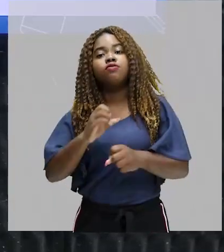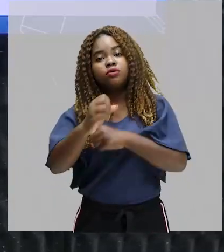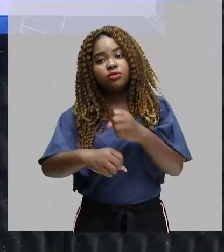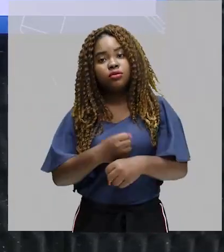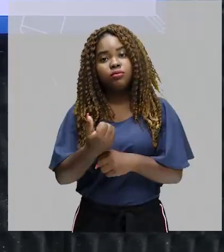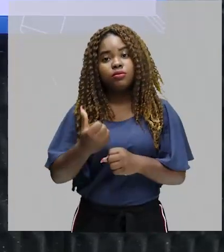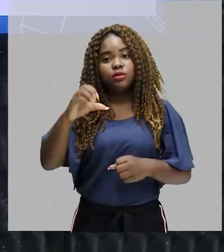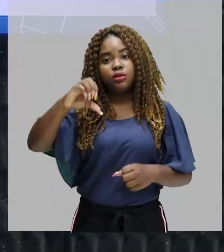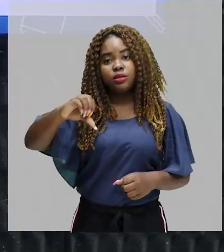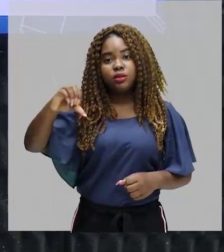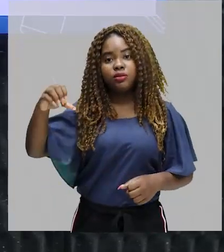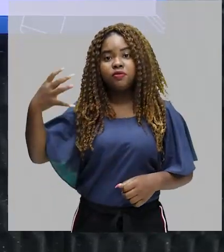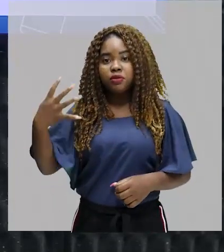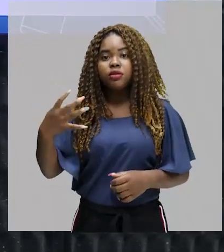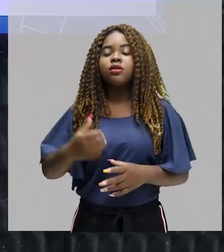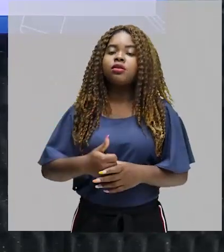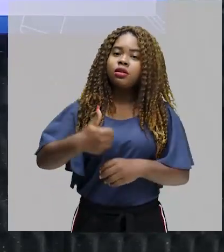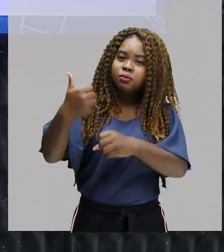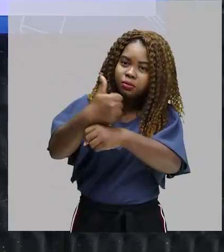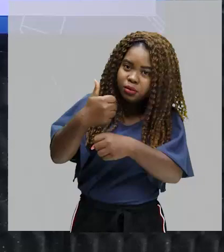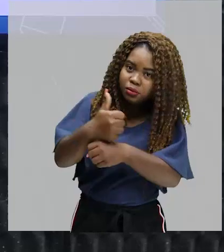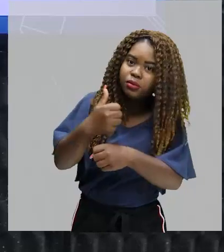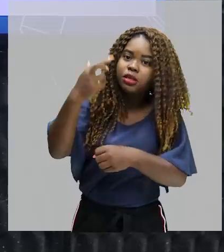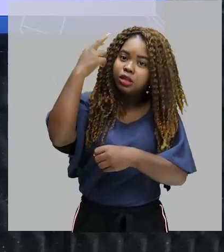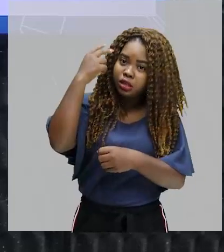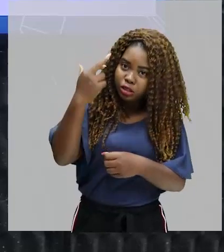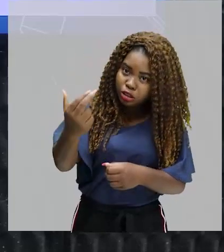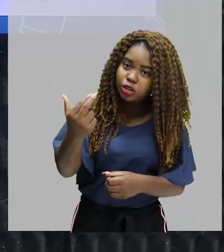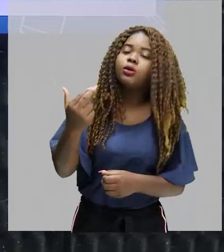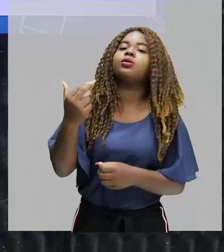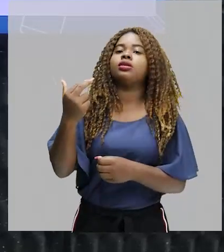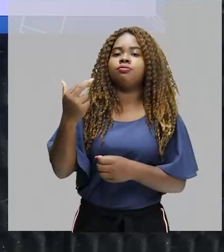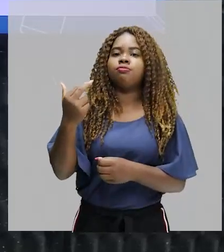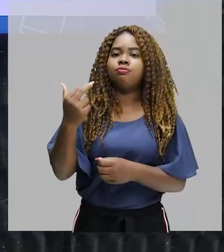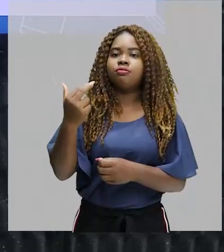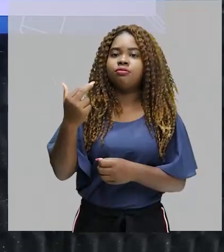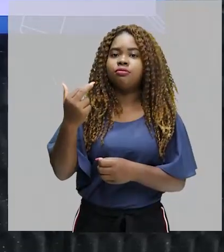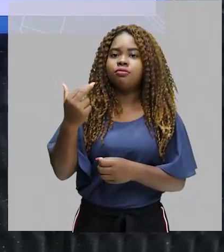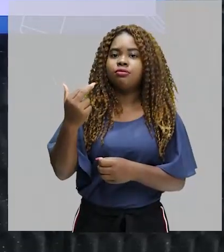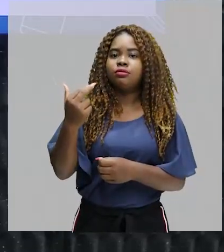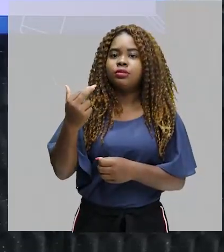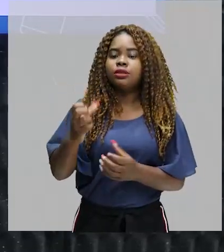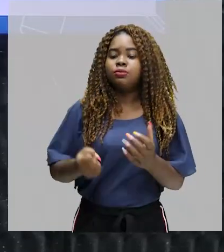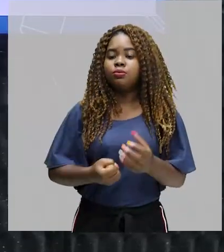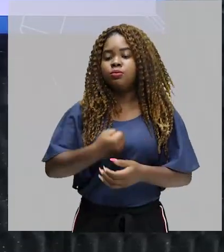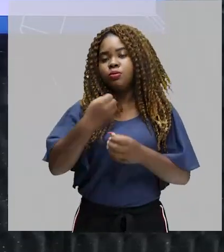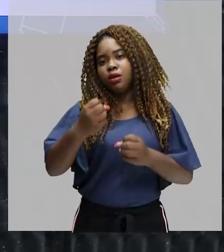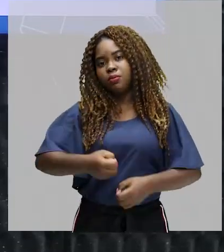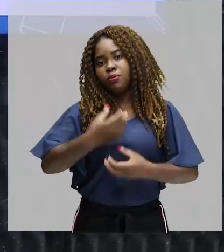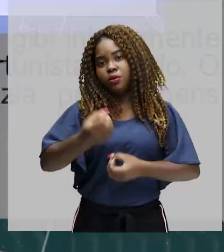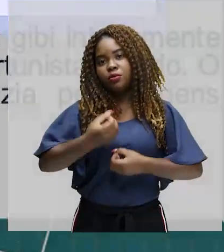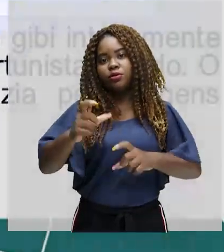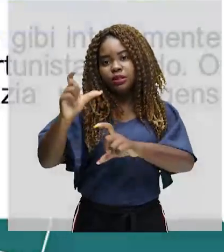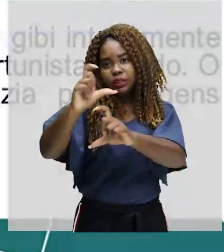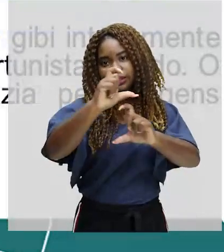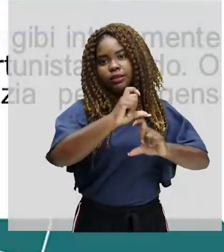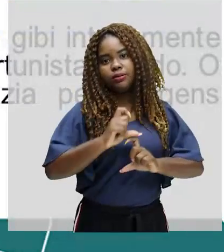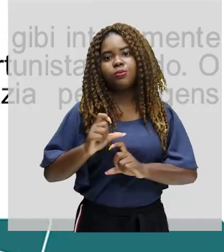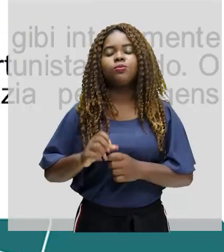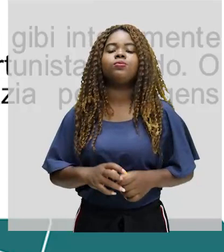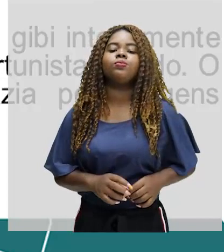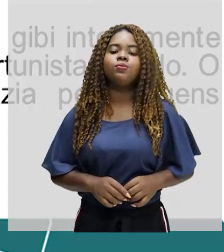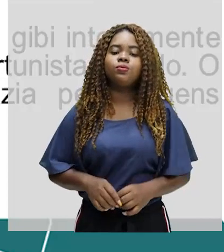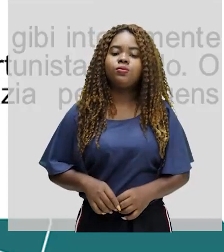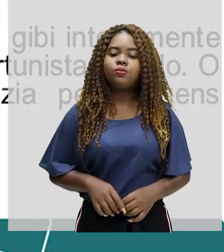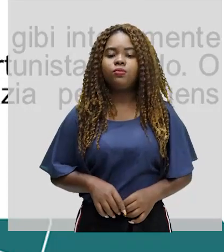aparece a primeira história mesmo, nessa forma que a gente conhece hoje, que a gente chama de HQ, ou histórias em quadrinhos.